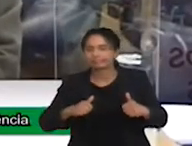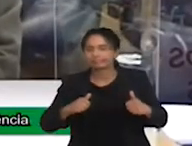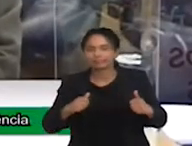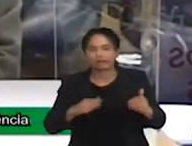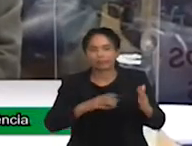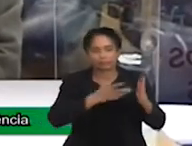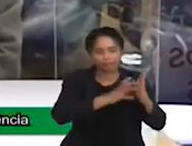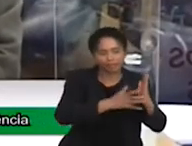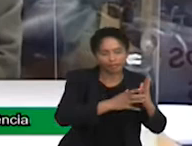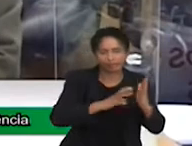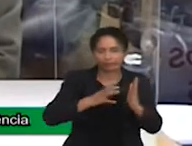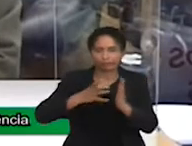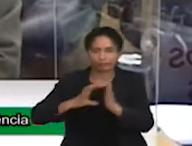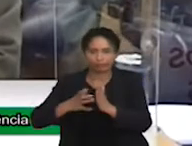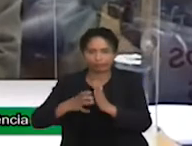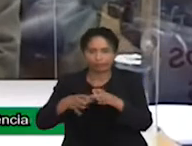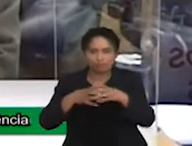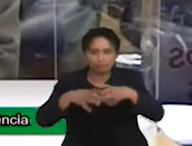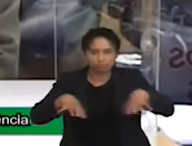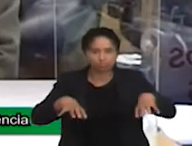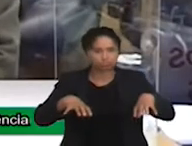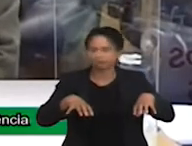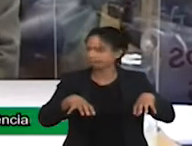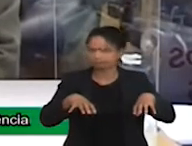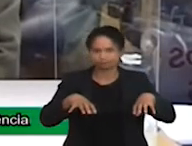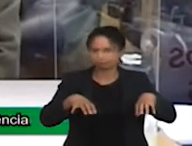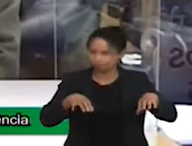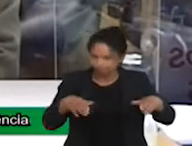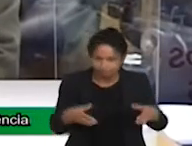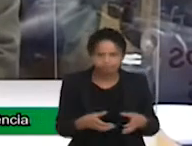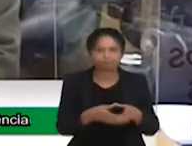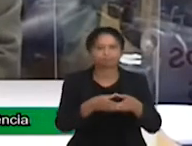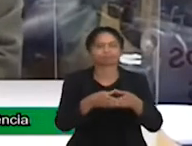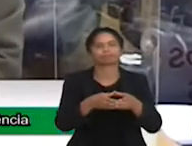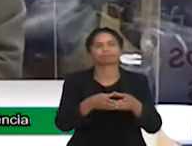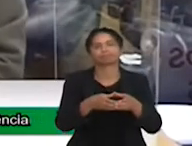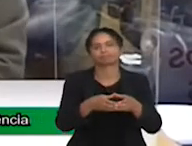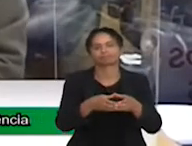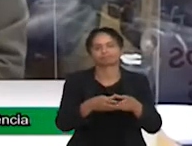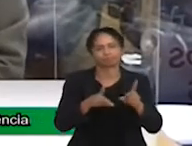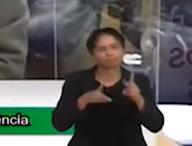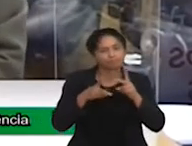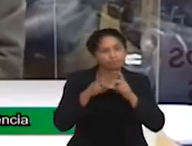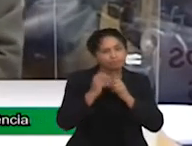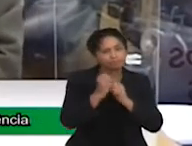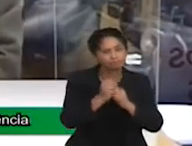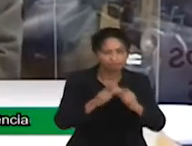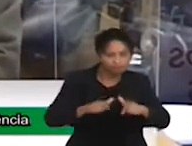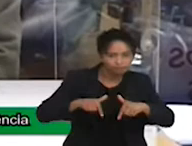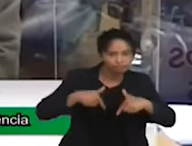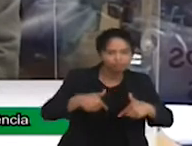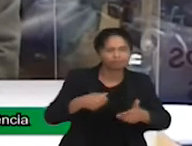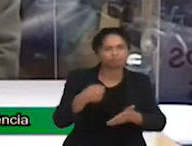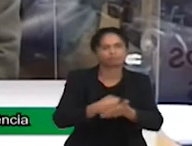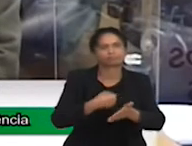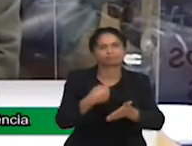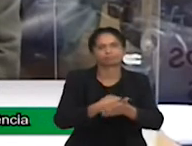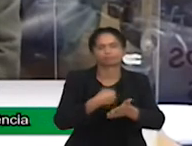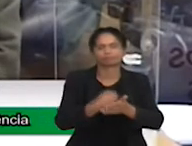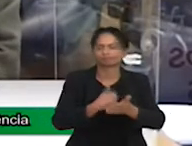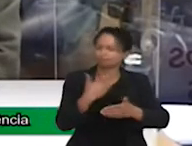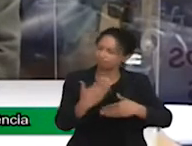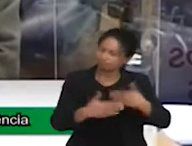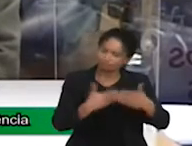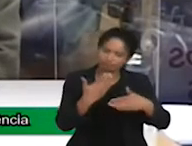a vontade, o engajamento, possa prevalecer para que hoje e as futuras gerações